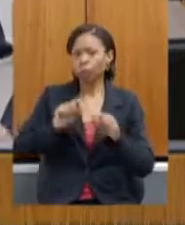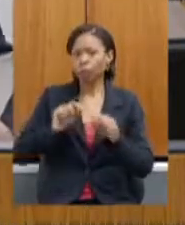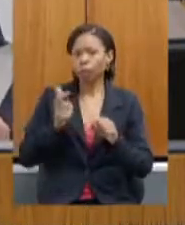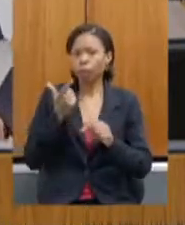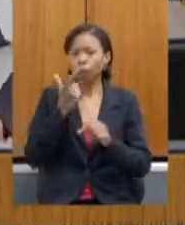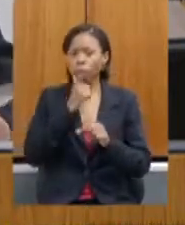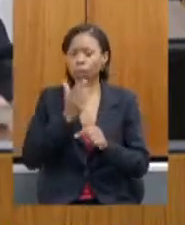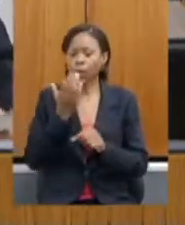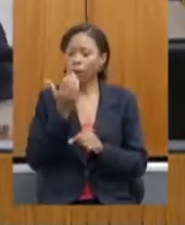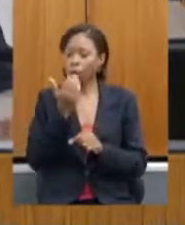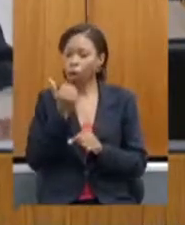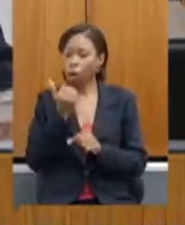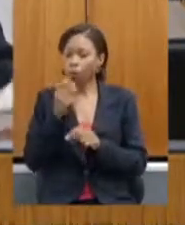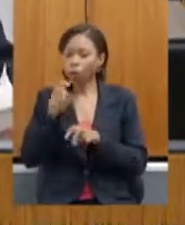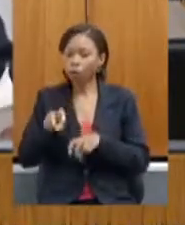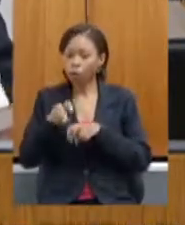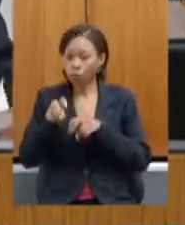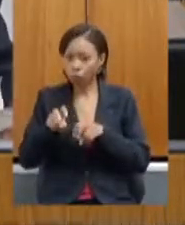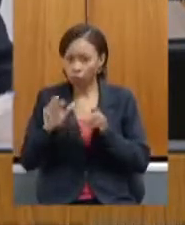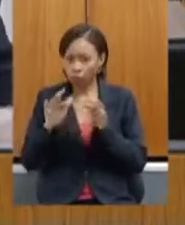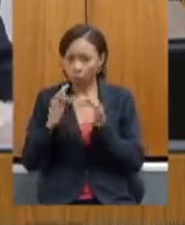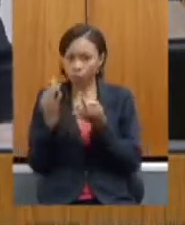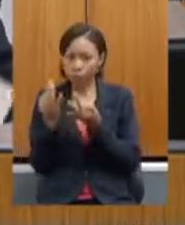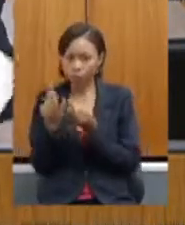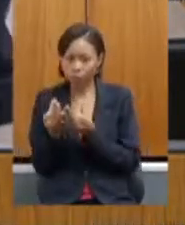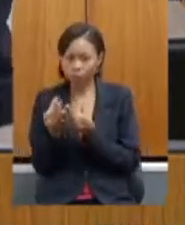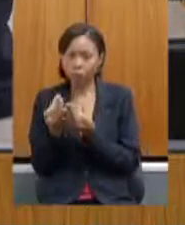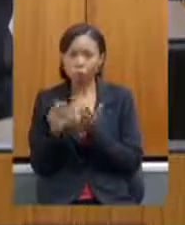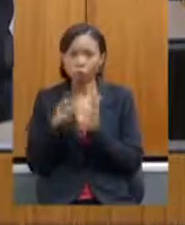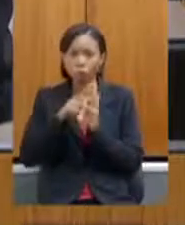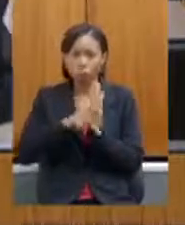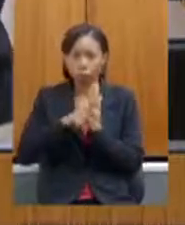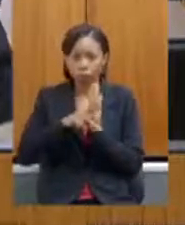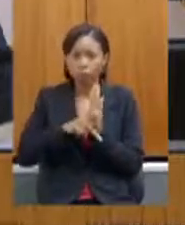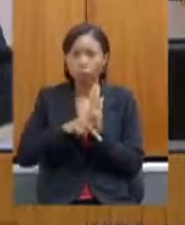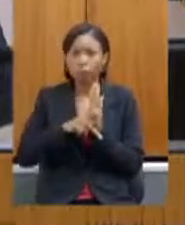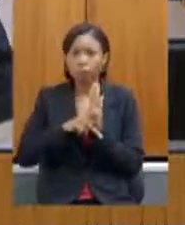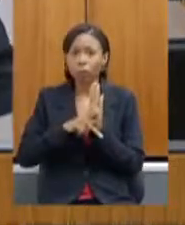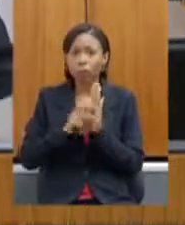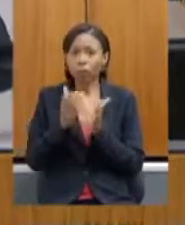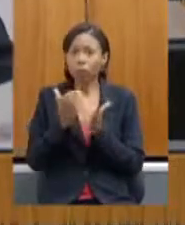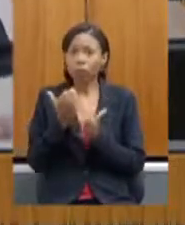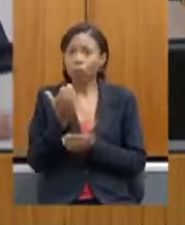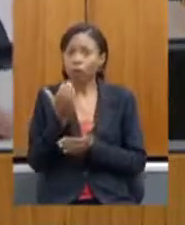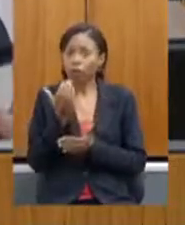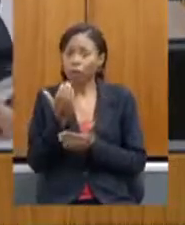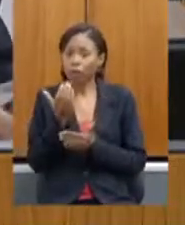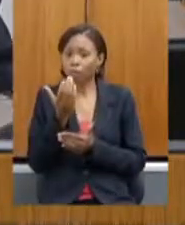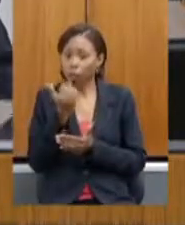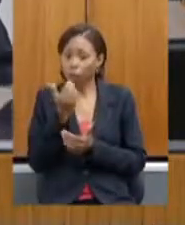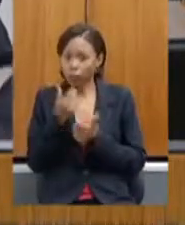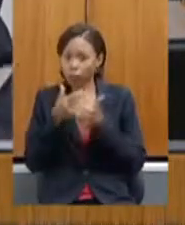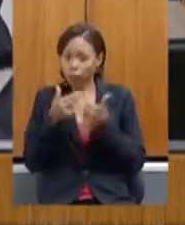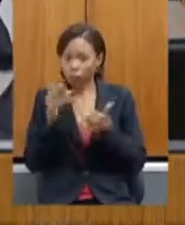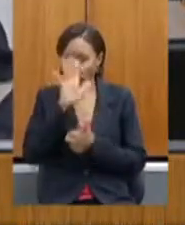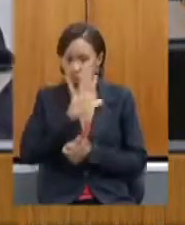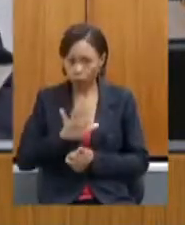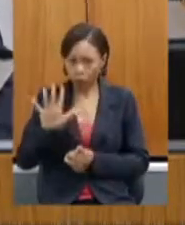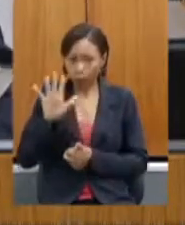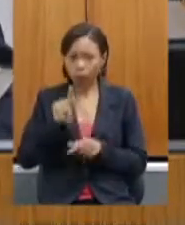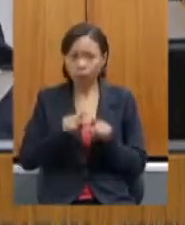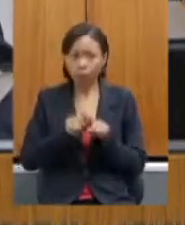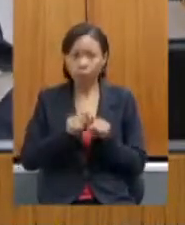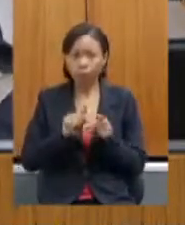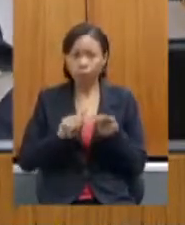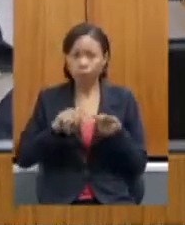referentes ao plano nacional de alimentação escolar PNAE requerimento também deputado André Quintão